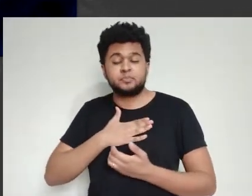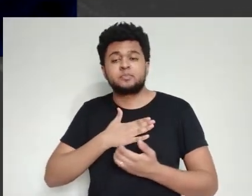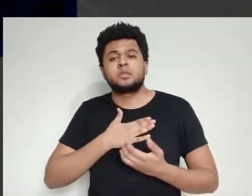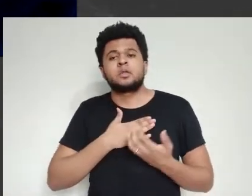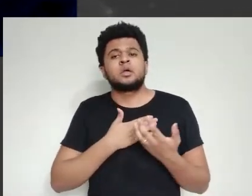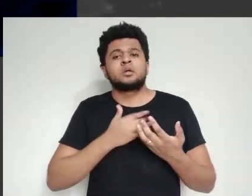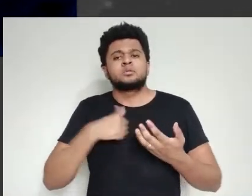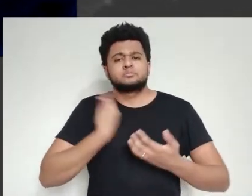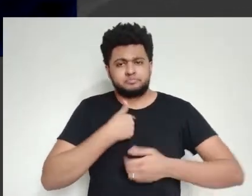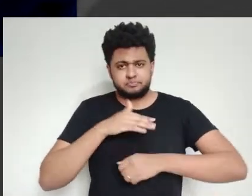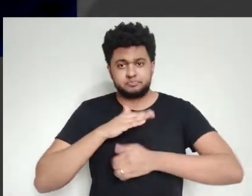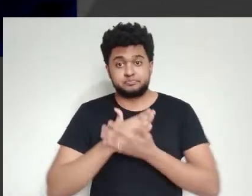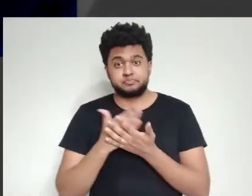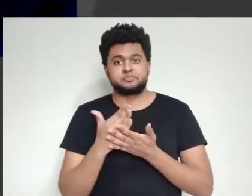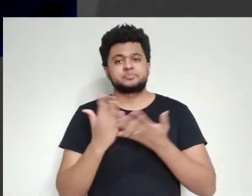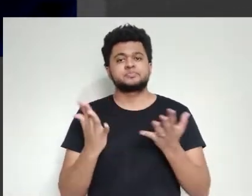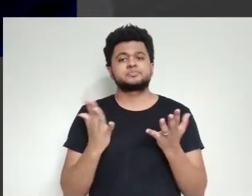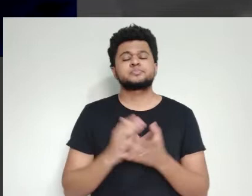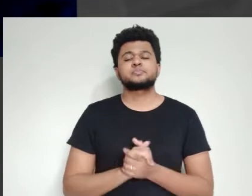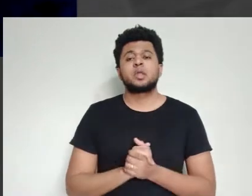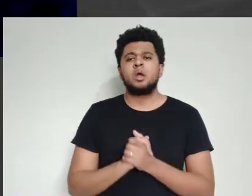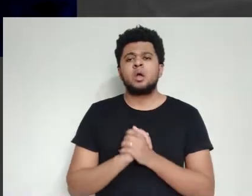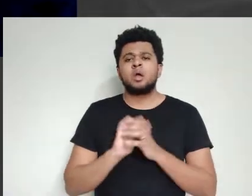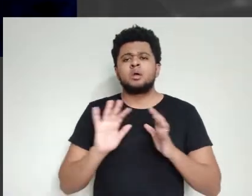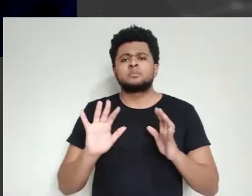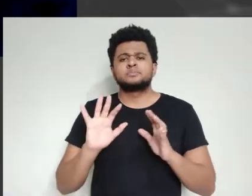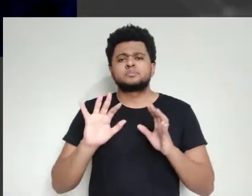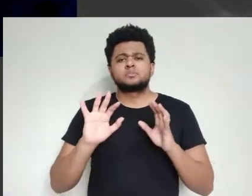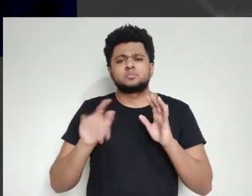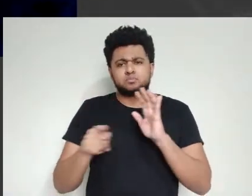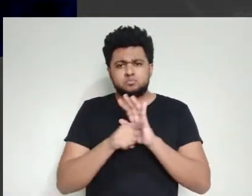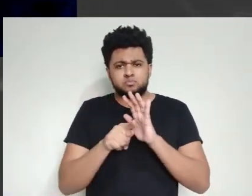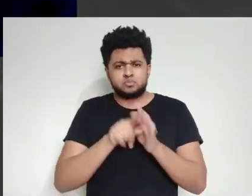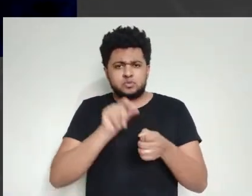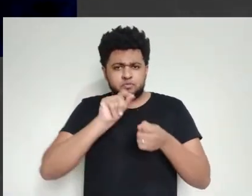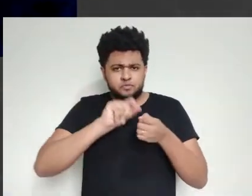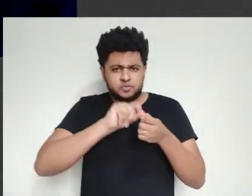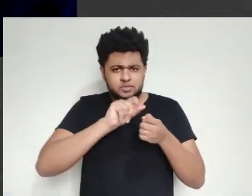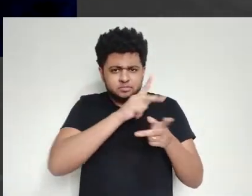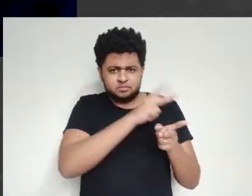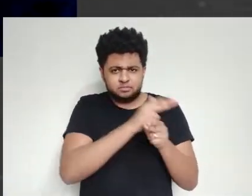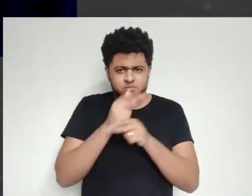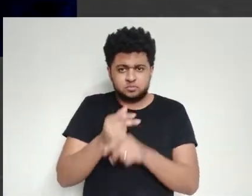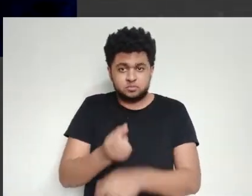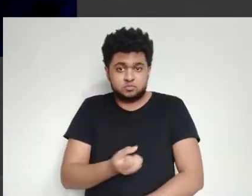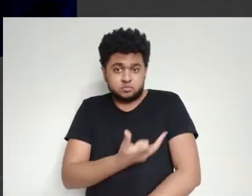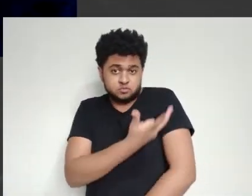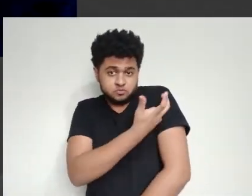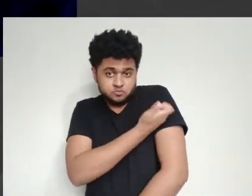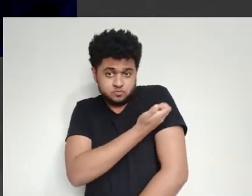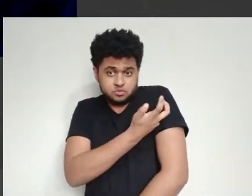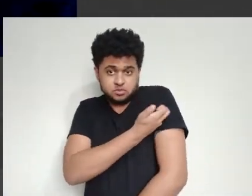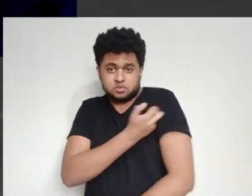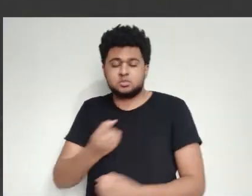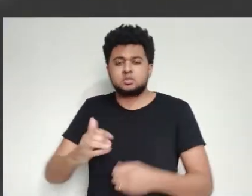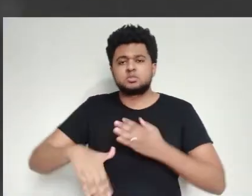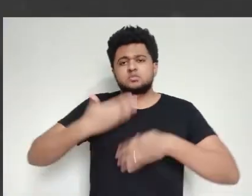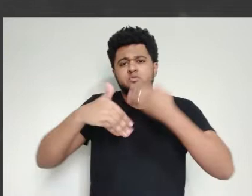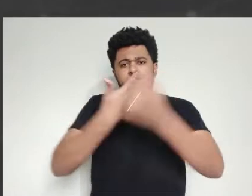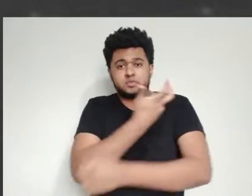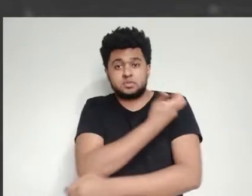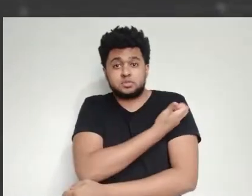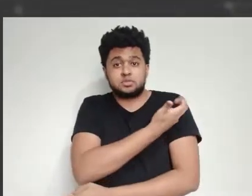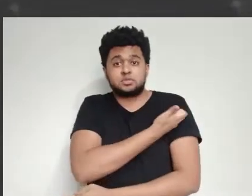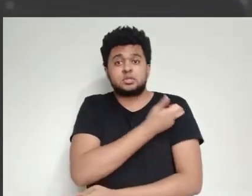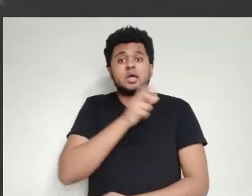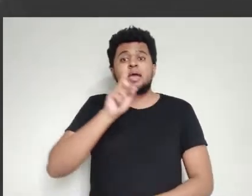Bom, obrigado. Eu que agradeço vocês aí pelo convite. Vamos conversar. Bom, sobre